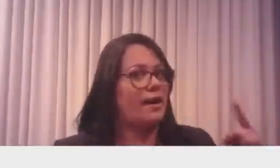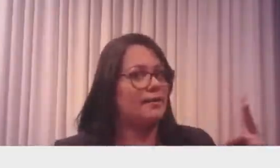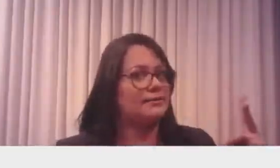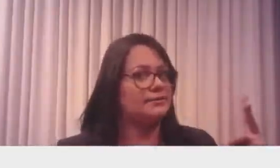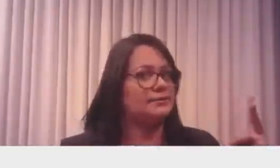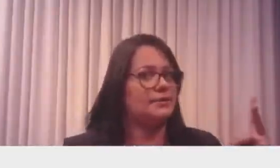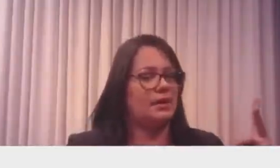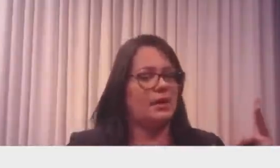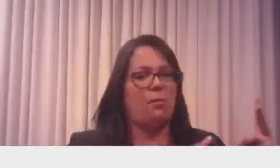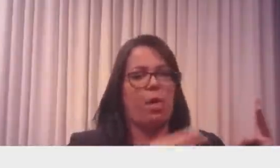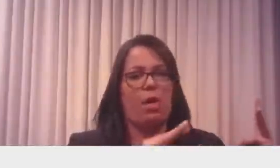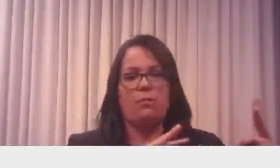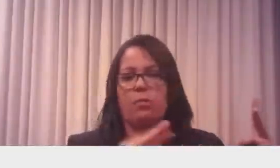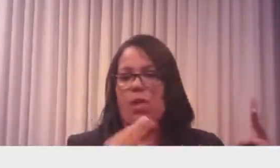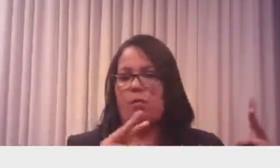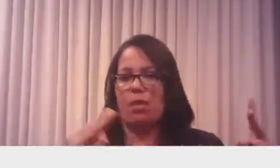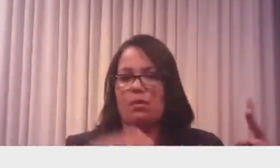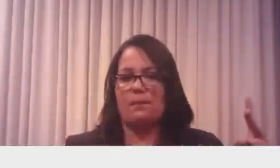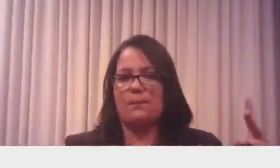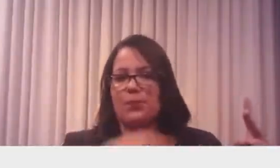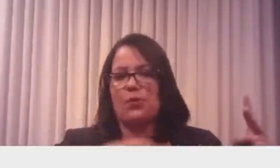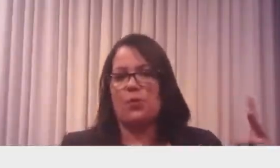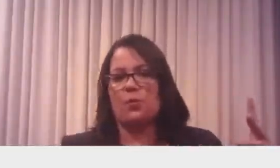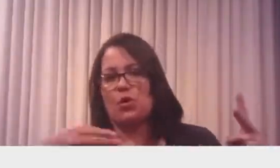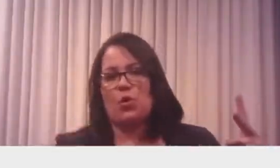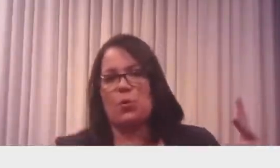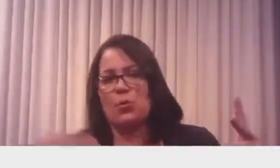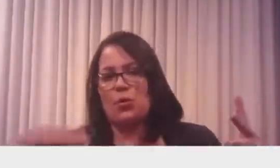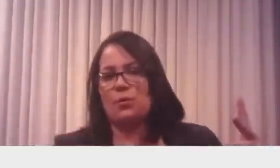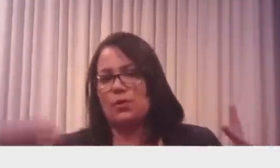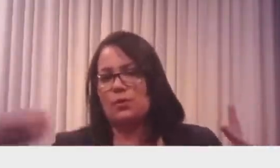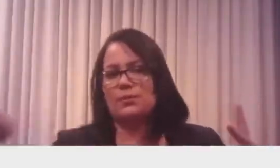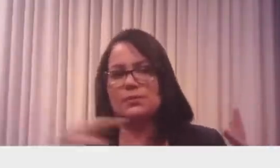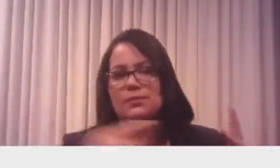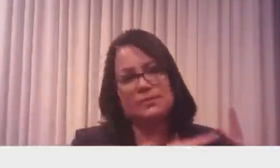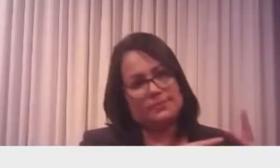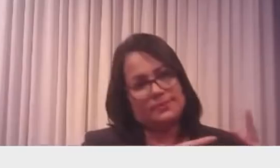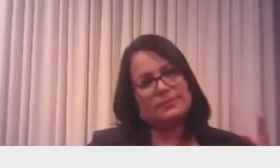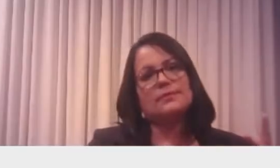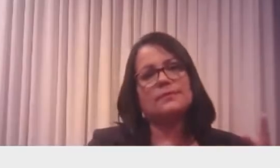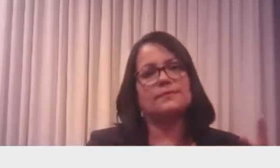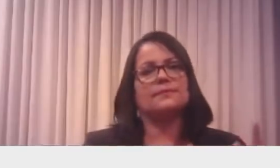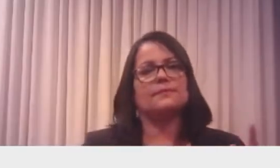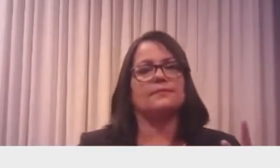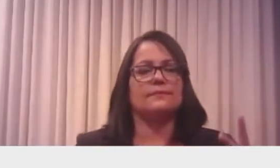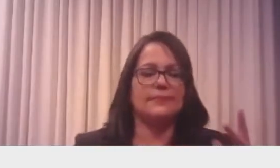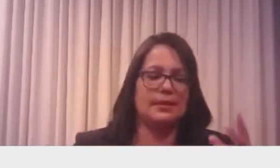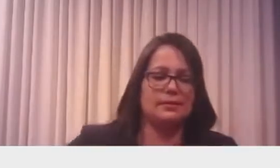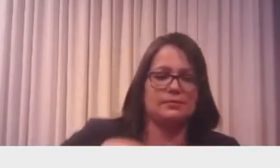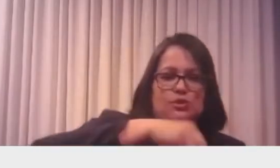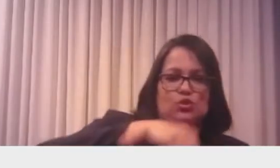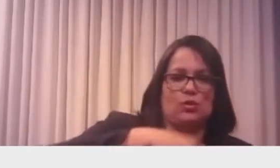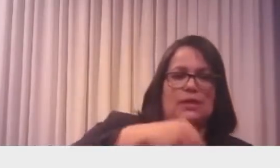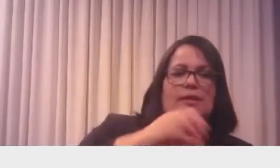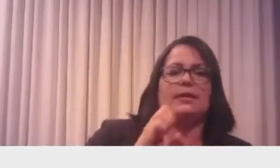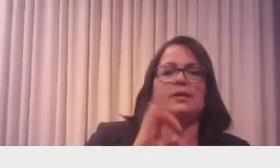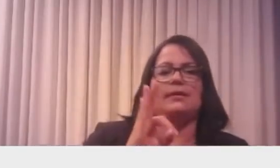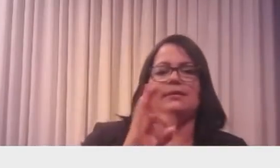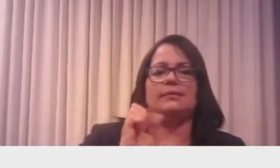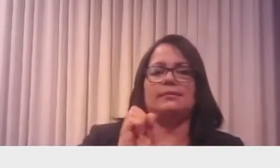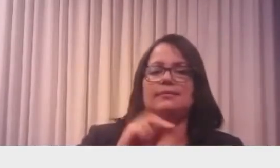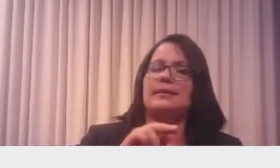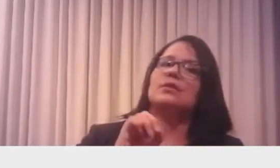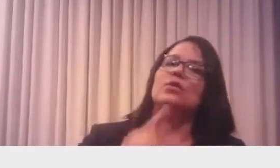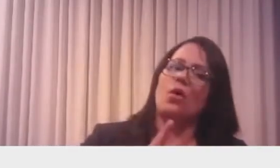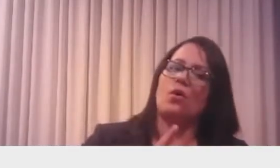E aumenta um pouco de preço porque é adicionado o etanol. Então, o etanol encarece a